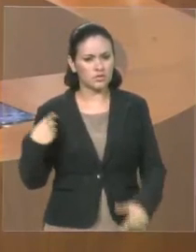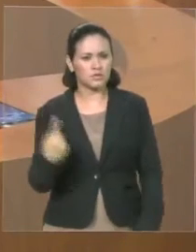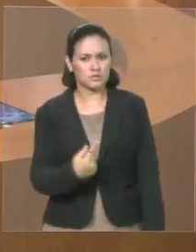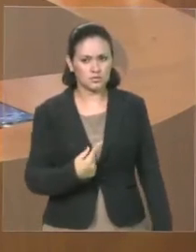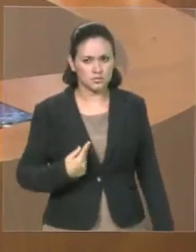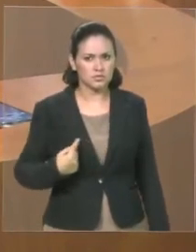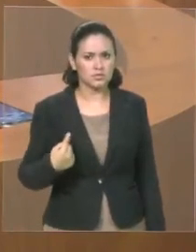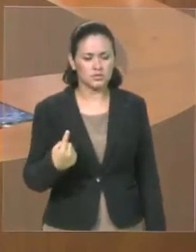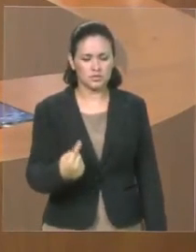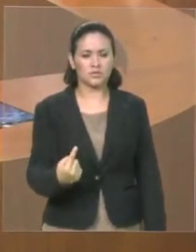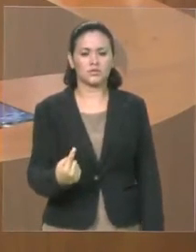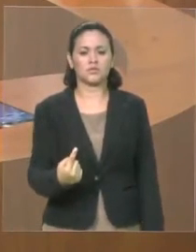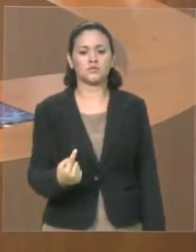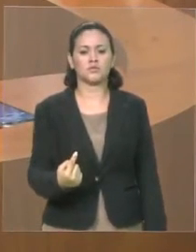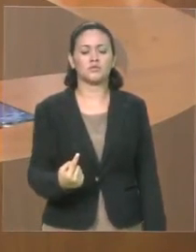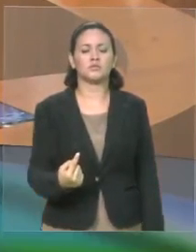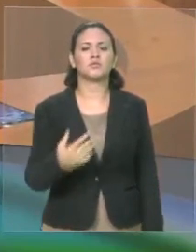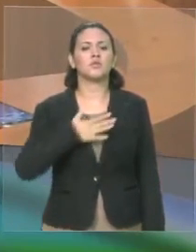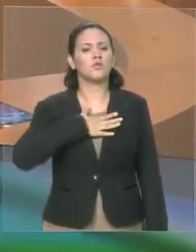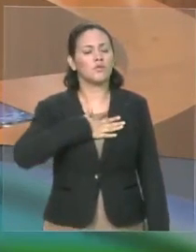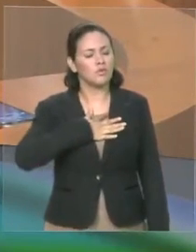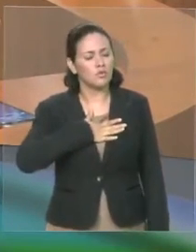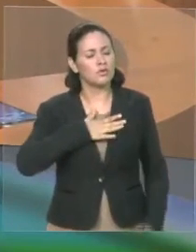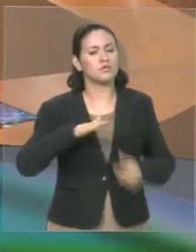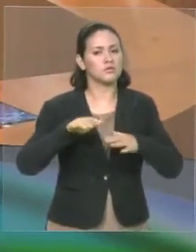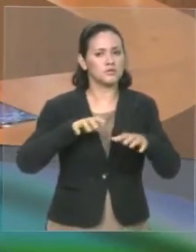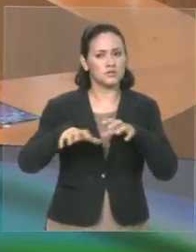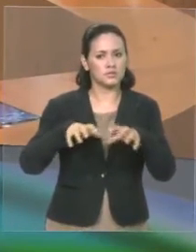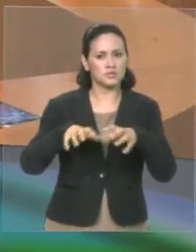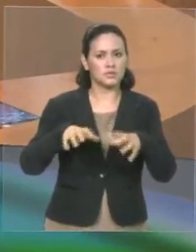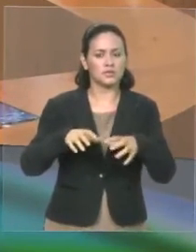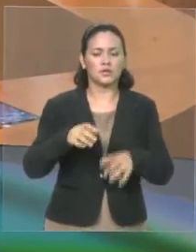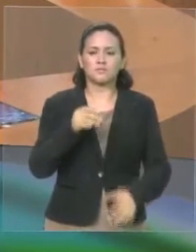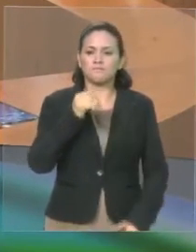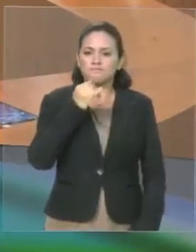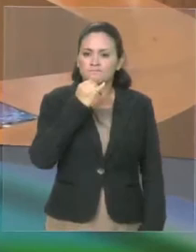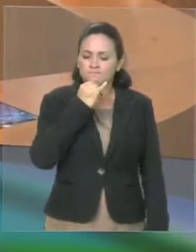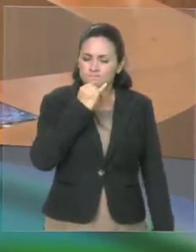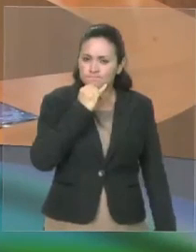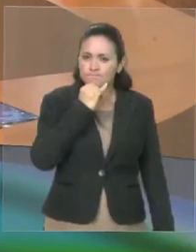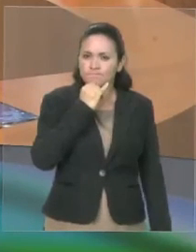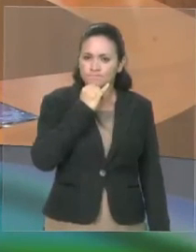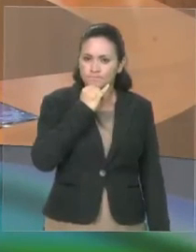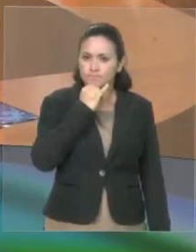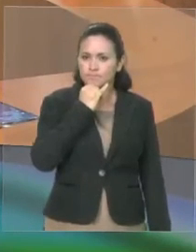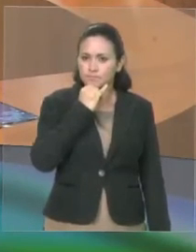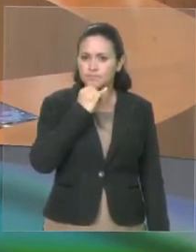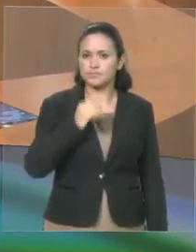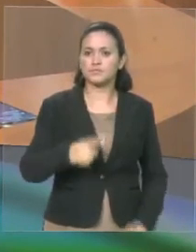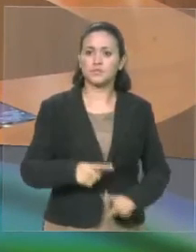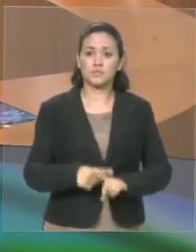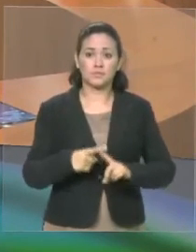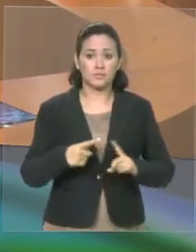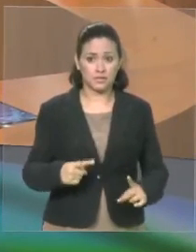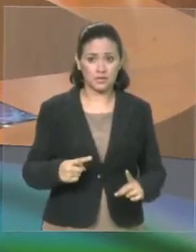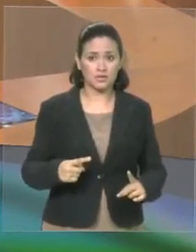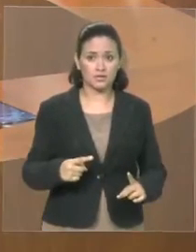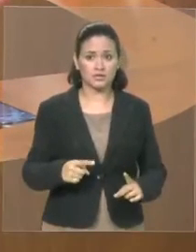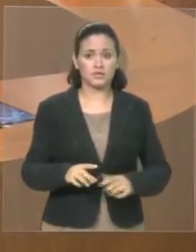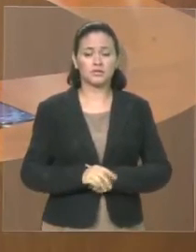torcedores do Sampaio, mas aqueles que gostam do futebol, estejamos tristes com o rebaixamento, mas eu